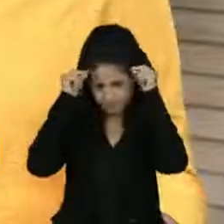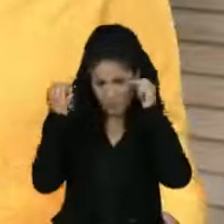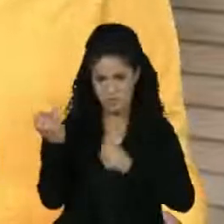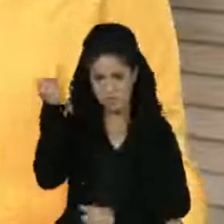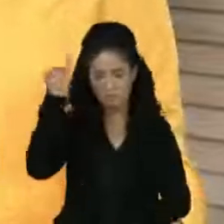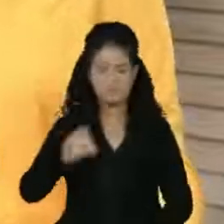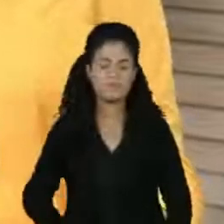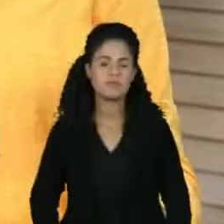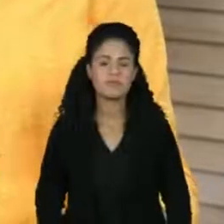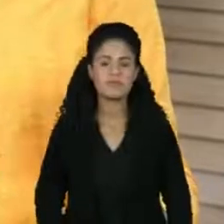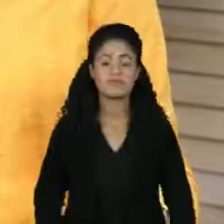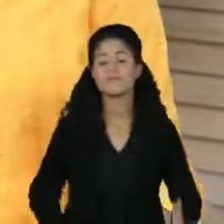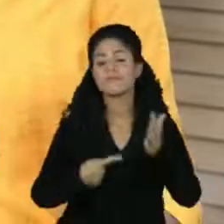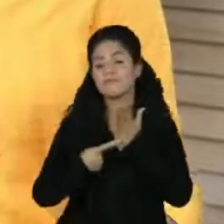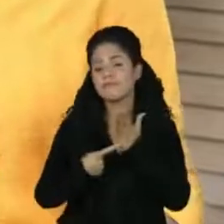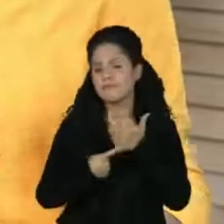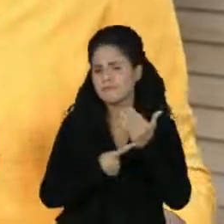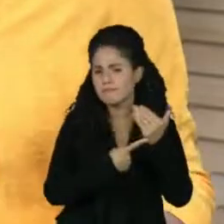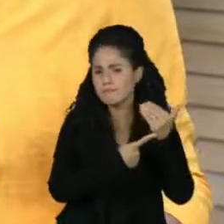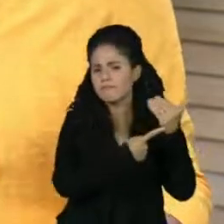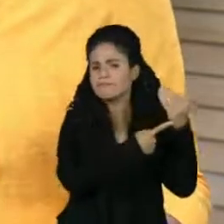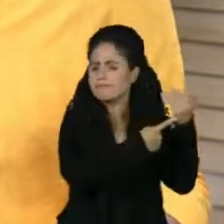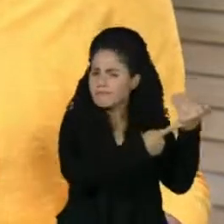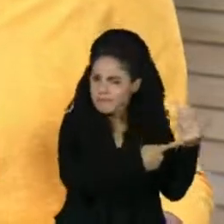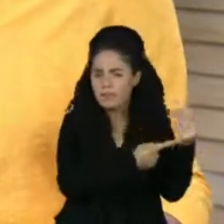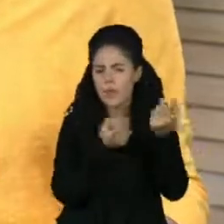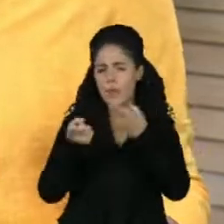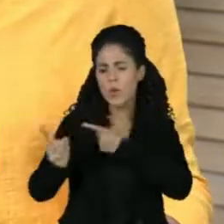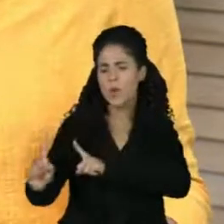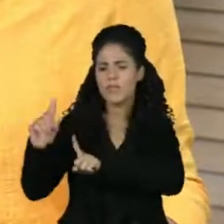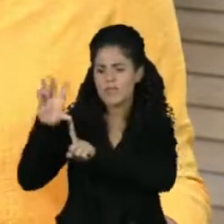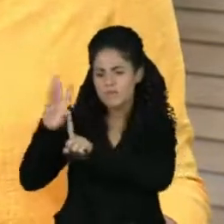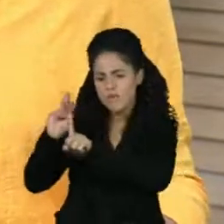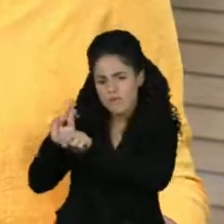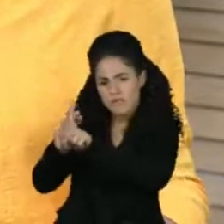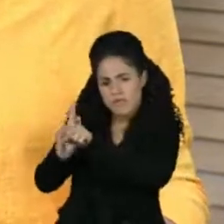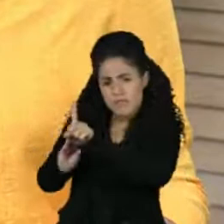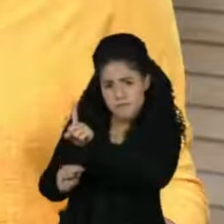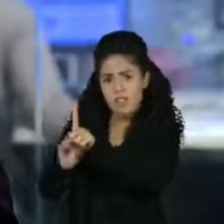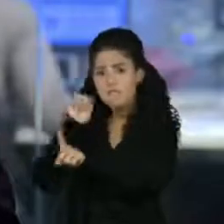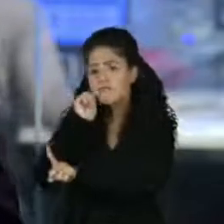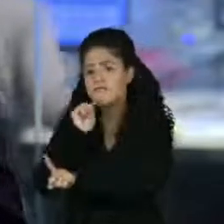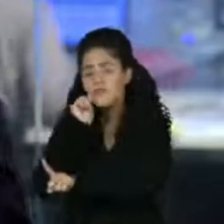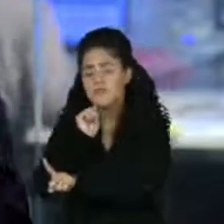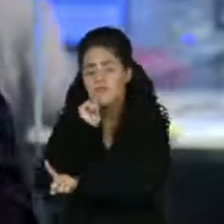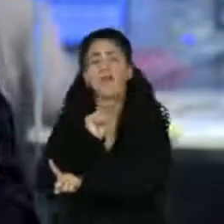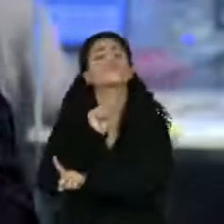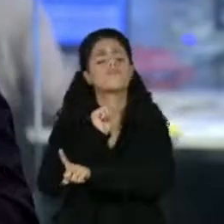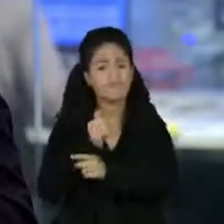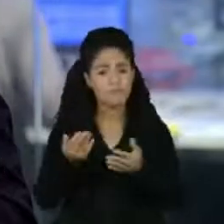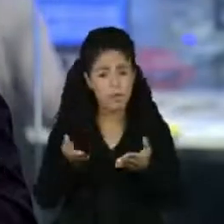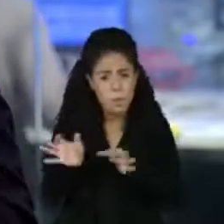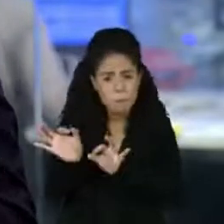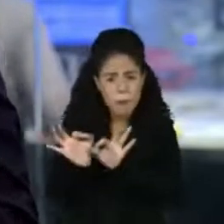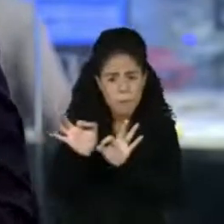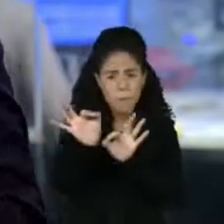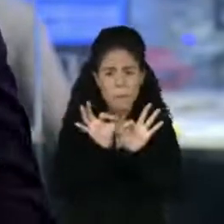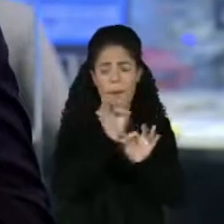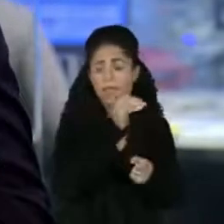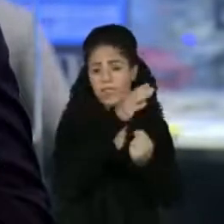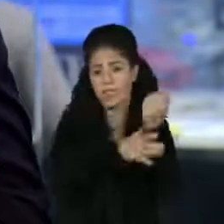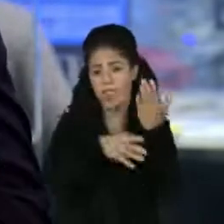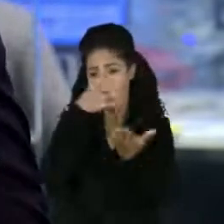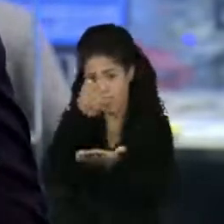A tecnologia como aliada no combate ao assédio sexual contra as mulheres. Organizações civis criam